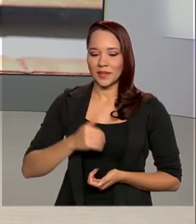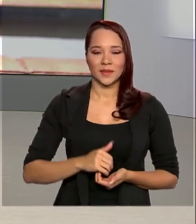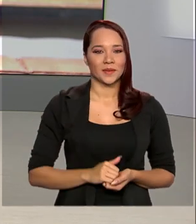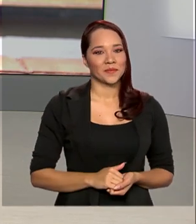informações. Tchau. Tchau.